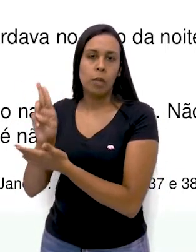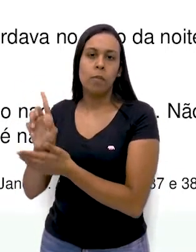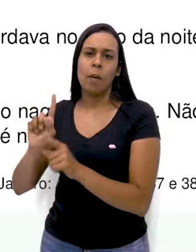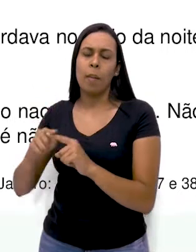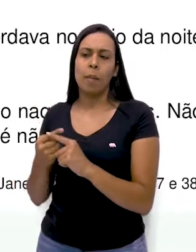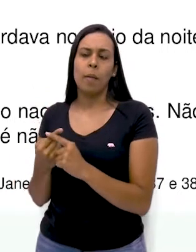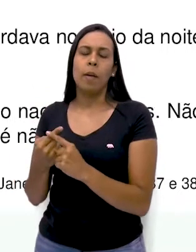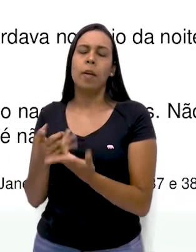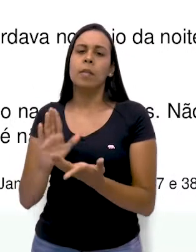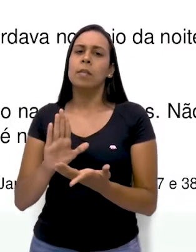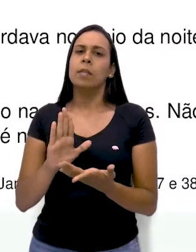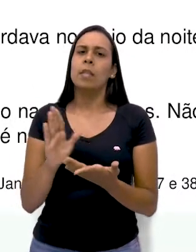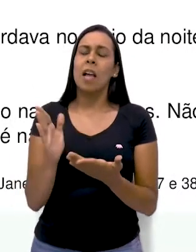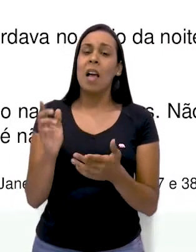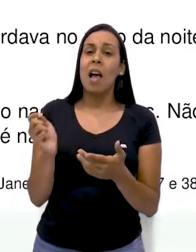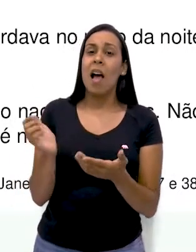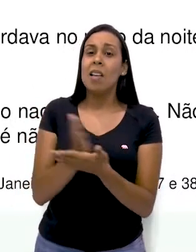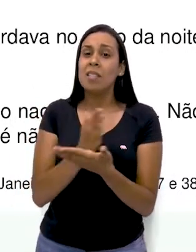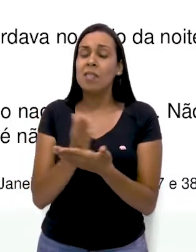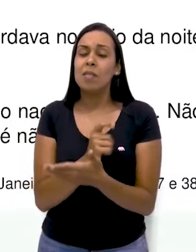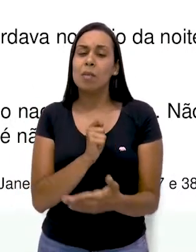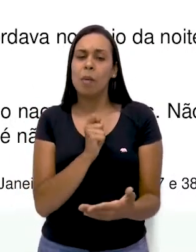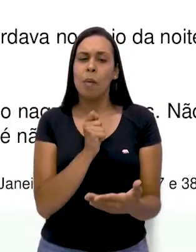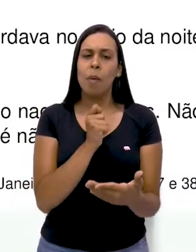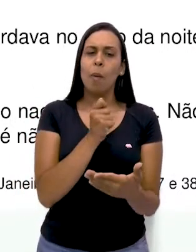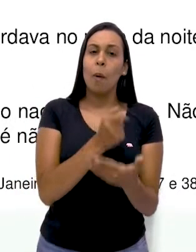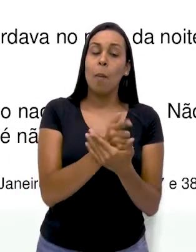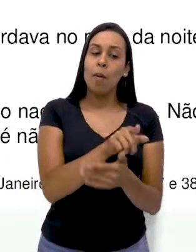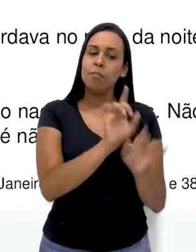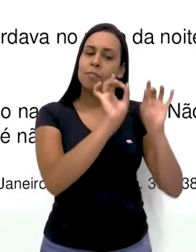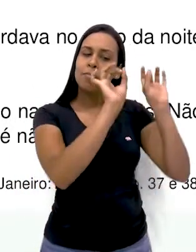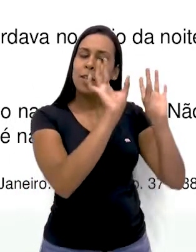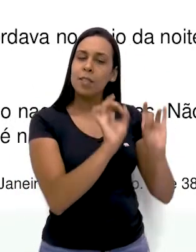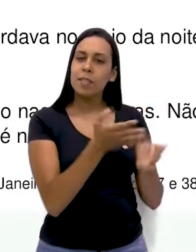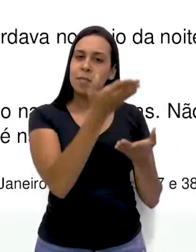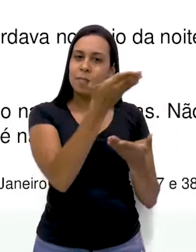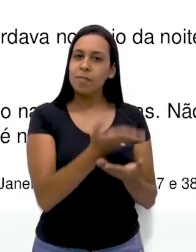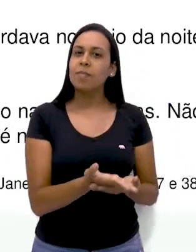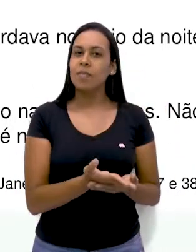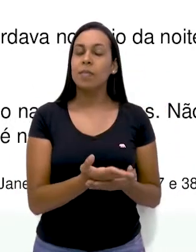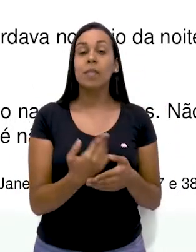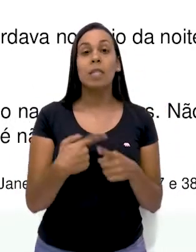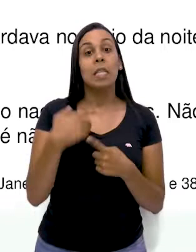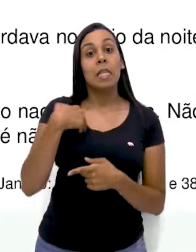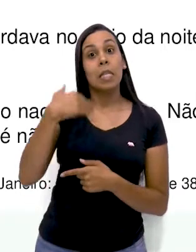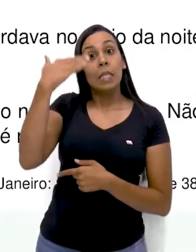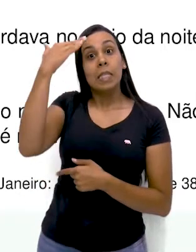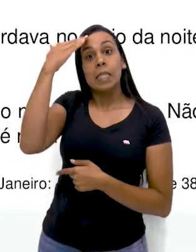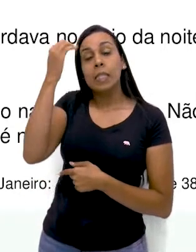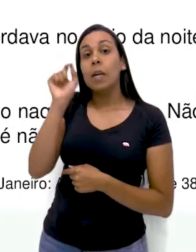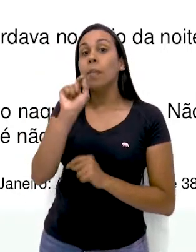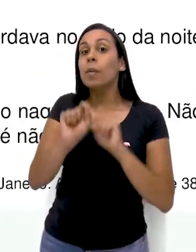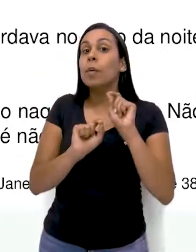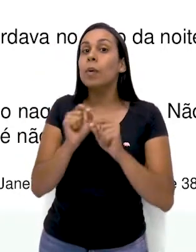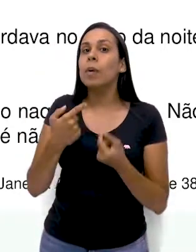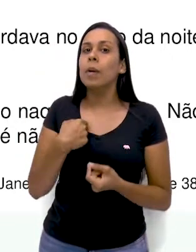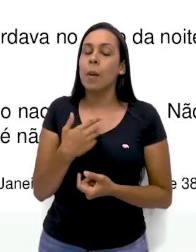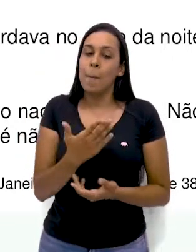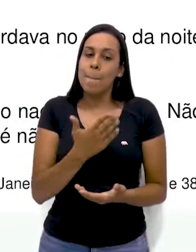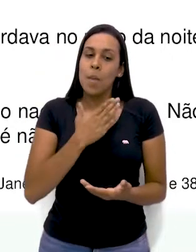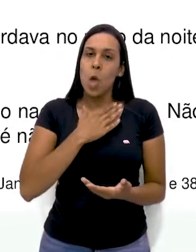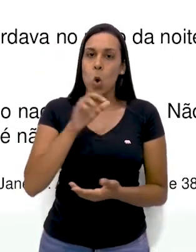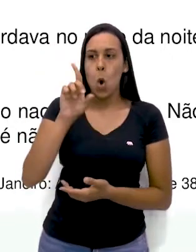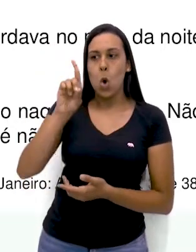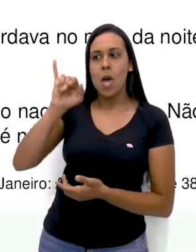mais vezes, comprando um especial. Especial porque eu sabia que ele ia ser o meu